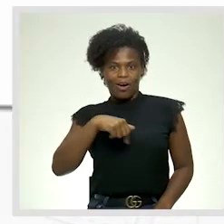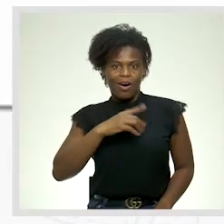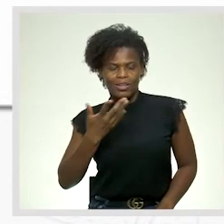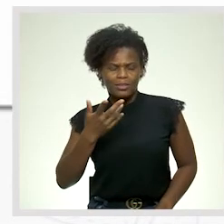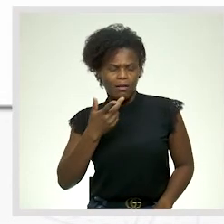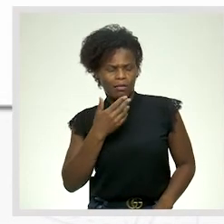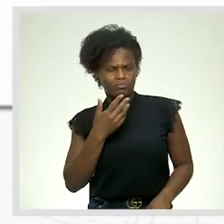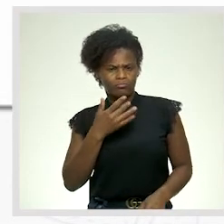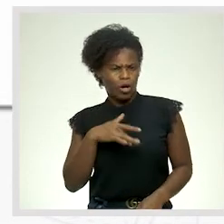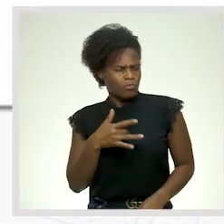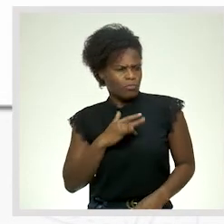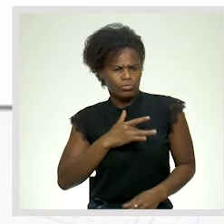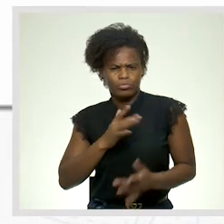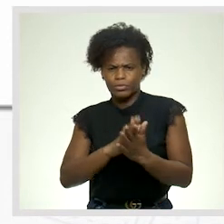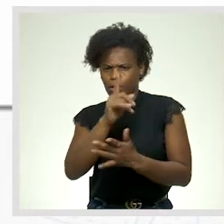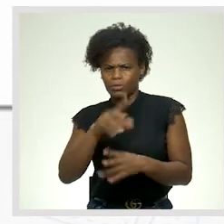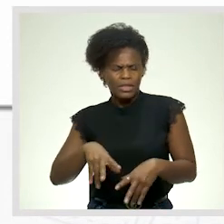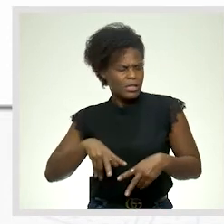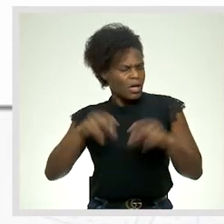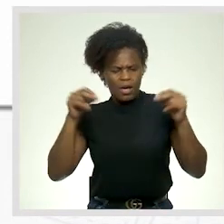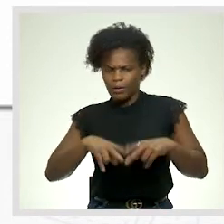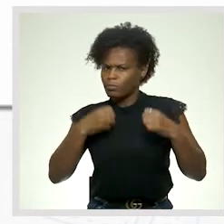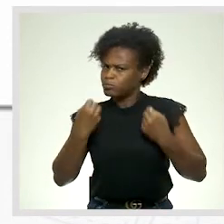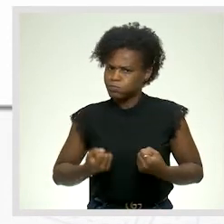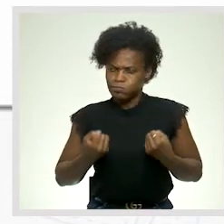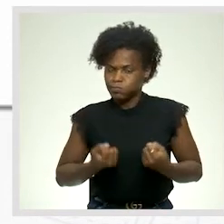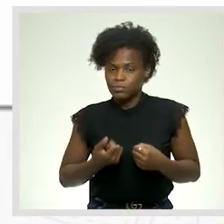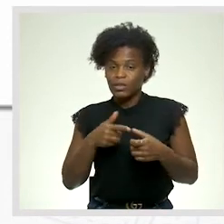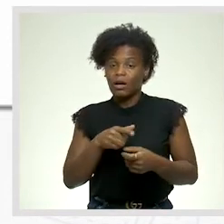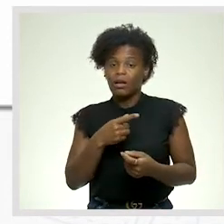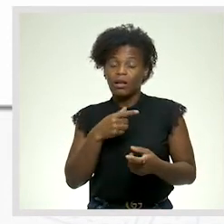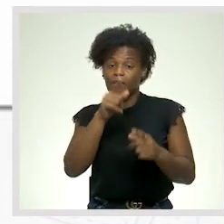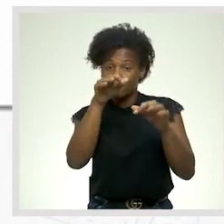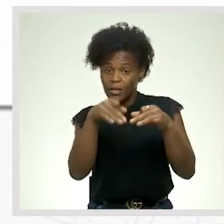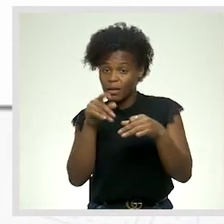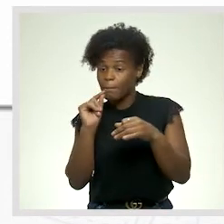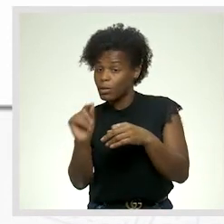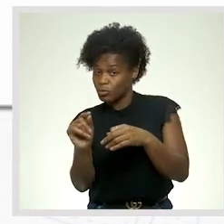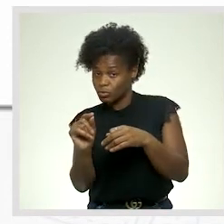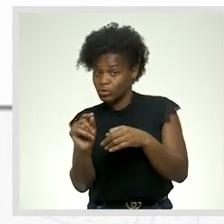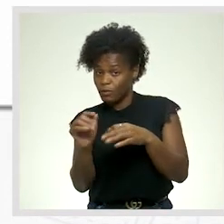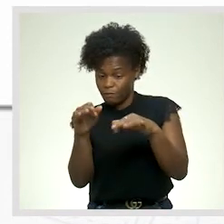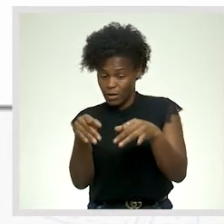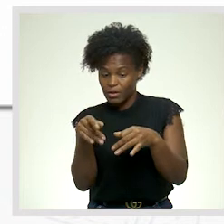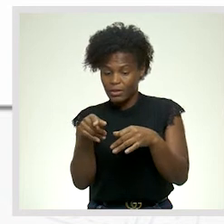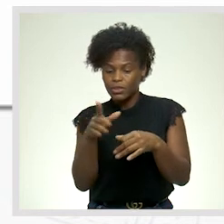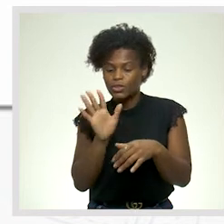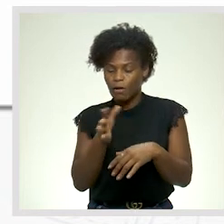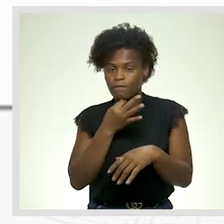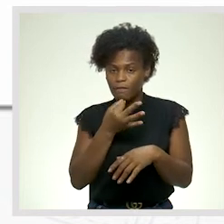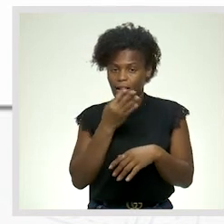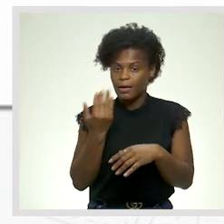amor de Deus! Ninguém aguenta. Portanto, As terminadas pelo ponto final, Já havíamos também falado disso,